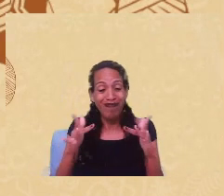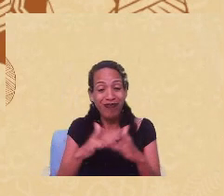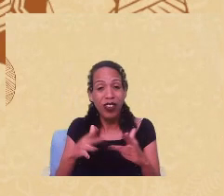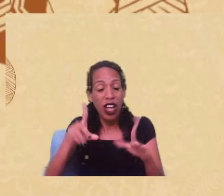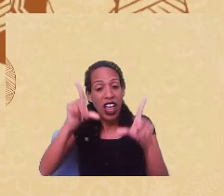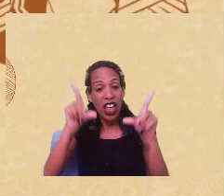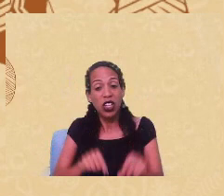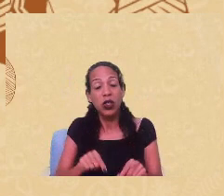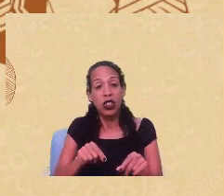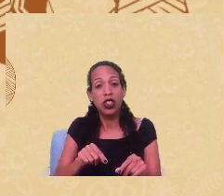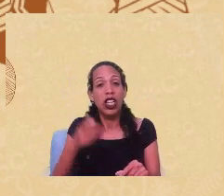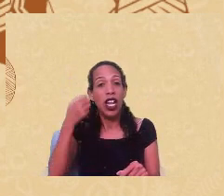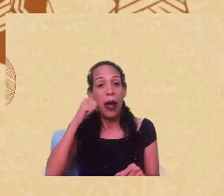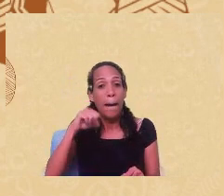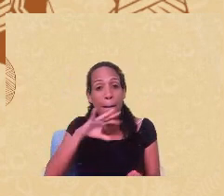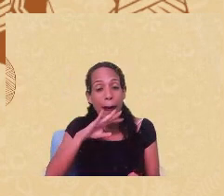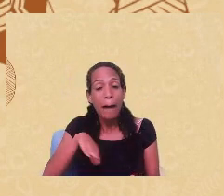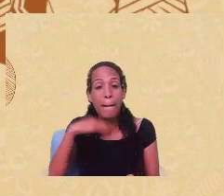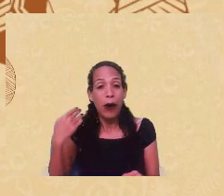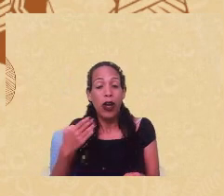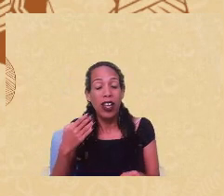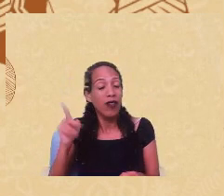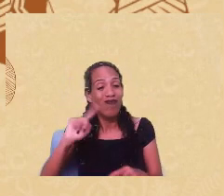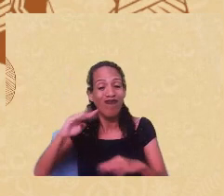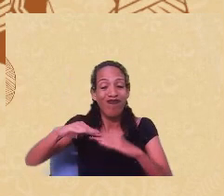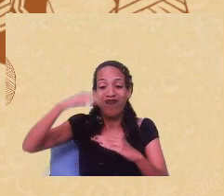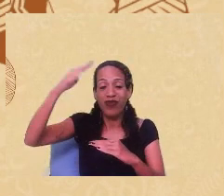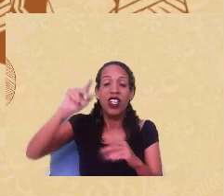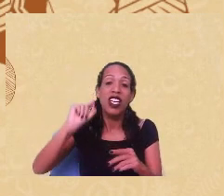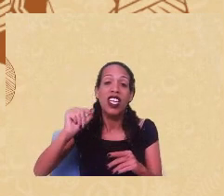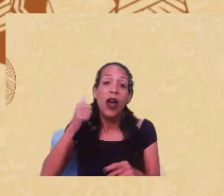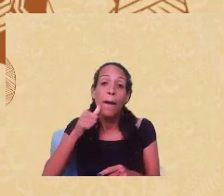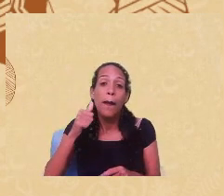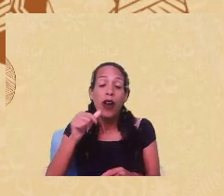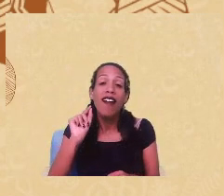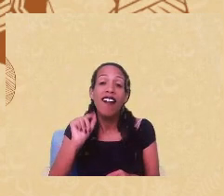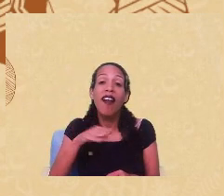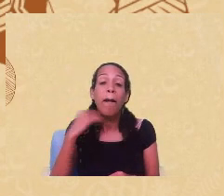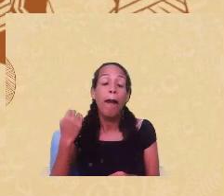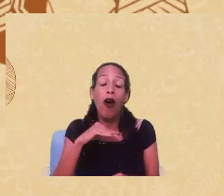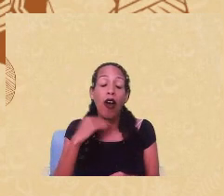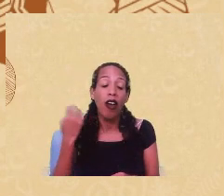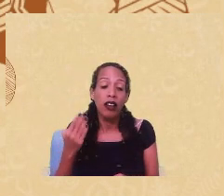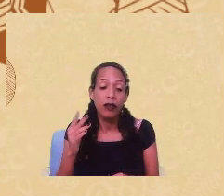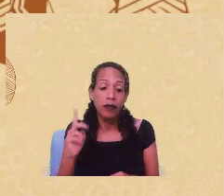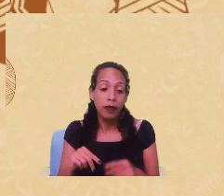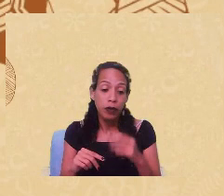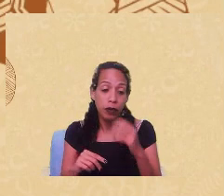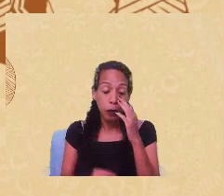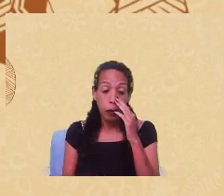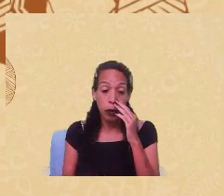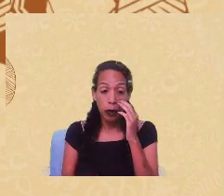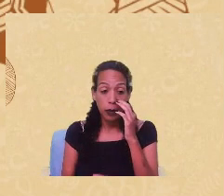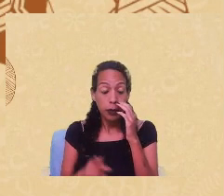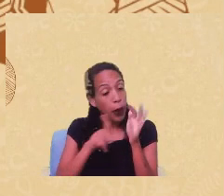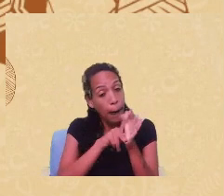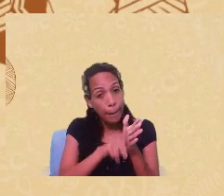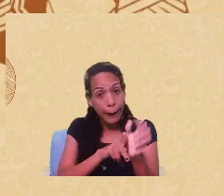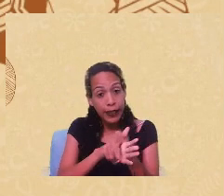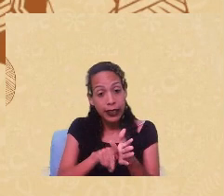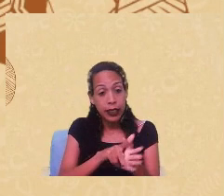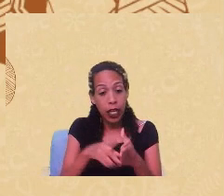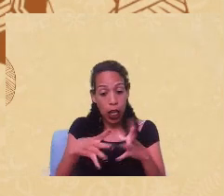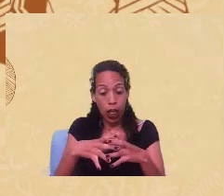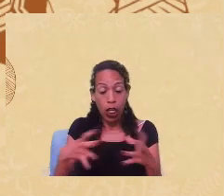mortalidade materna, a gente não avança. E quem são as mulheres que estão morrendo, né, assim? É uma pesquisa de grande